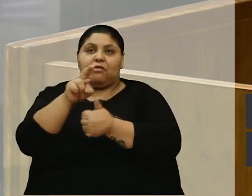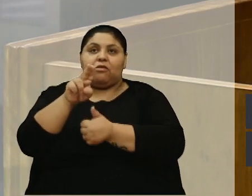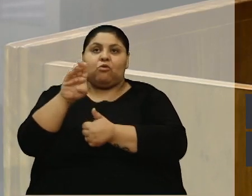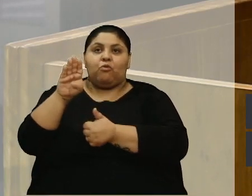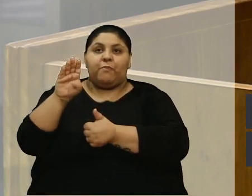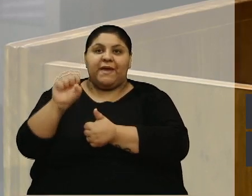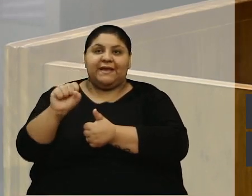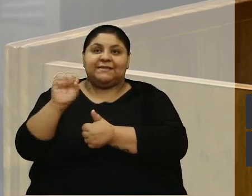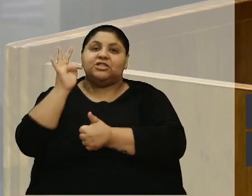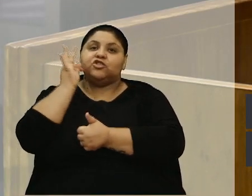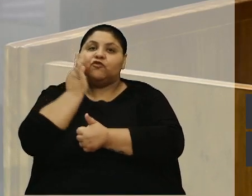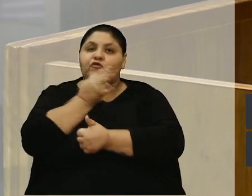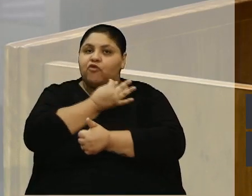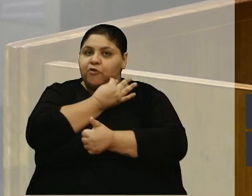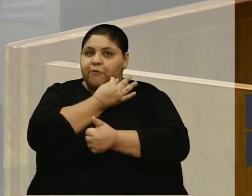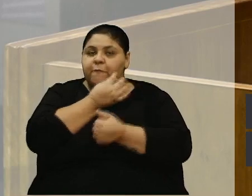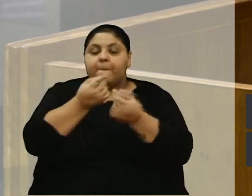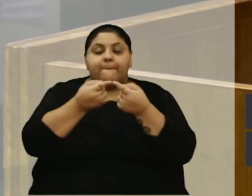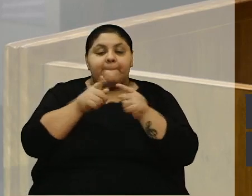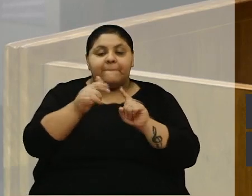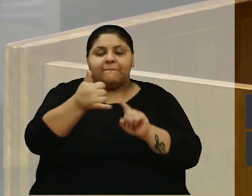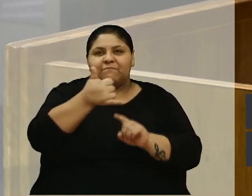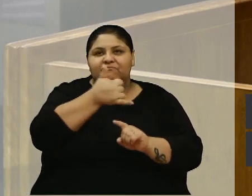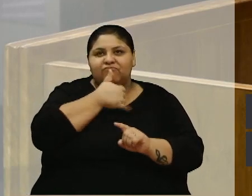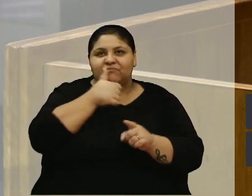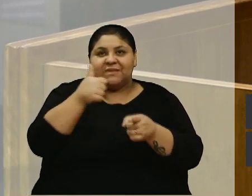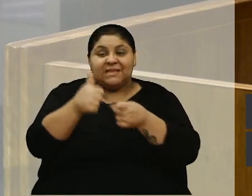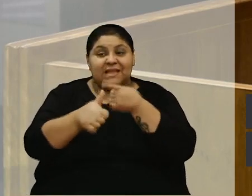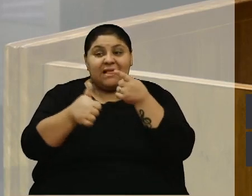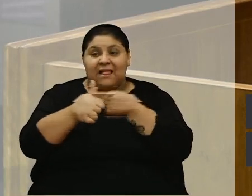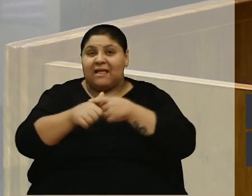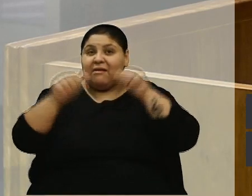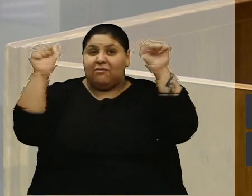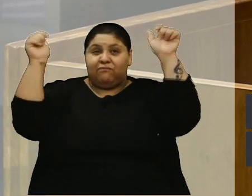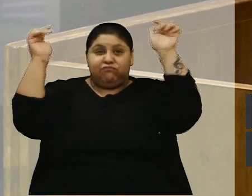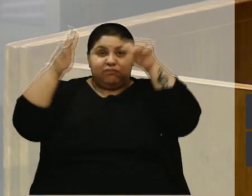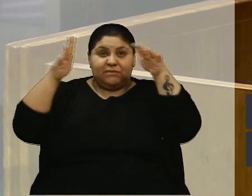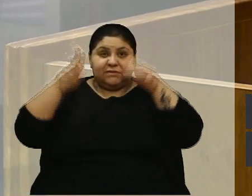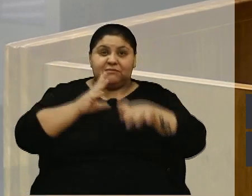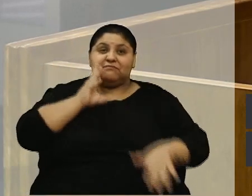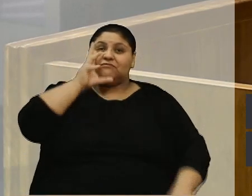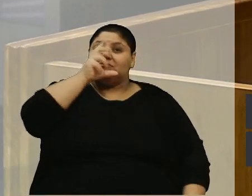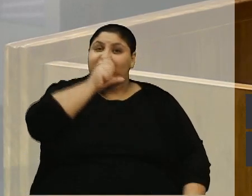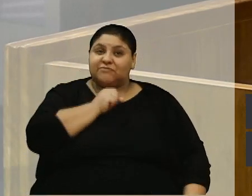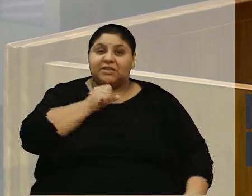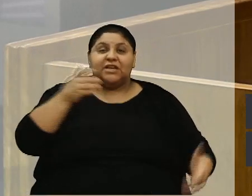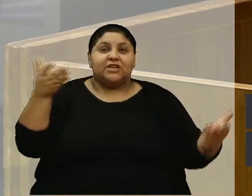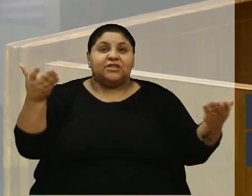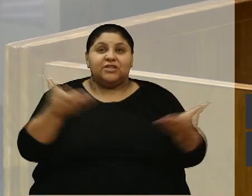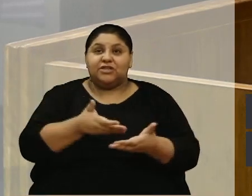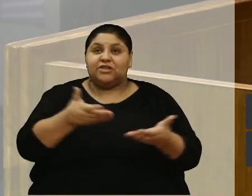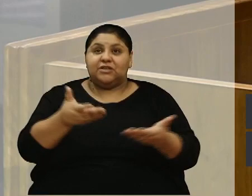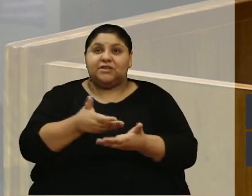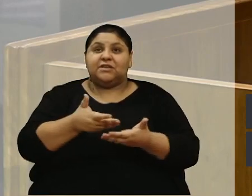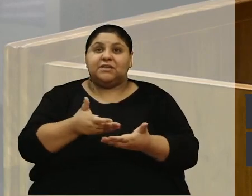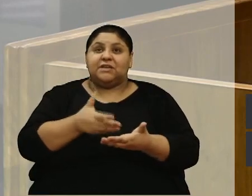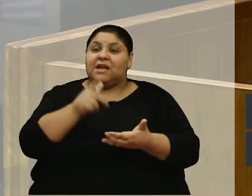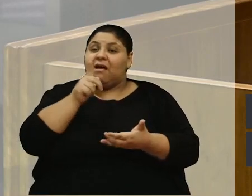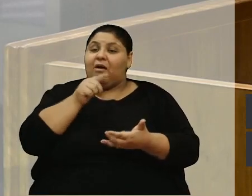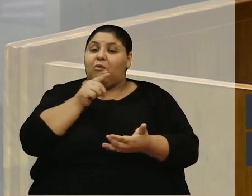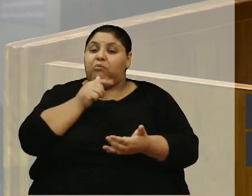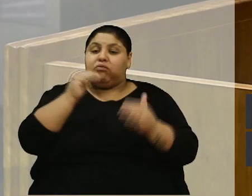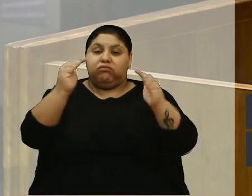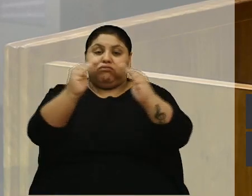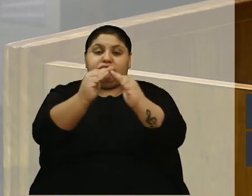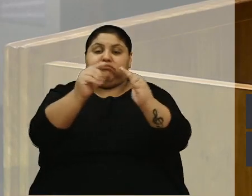Forqueta. Mas infelizmente, na primeira chuva ali do sábado, já molhou toda a casa,